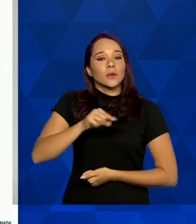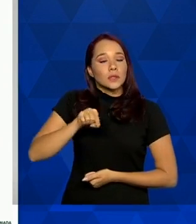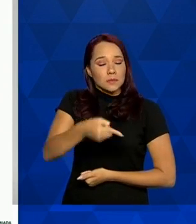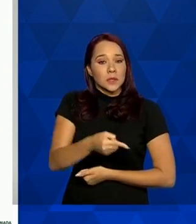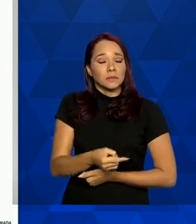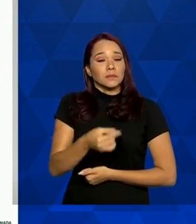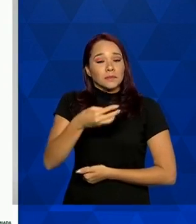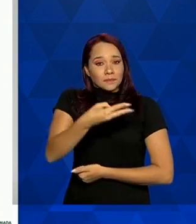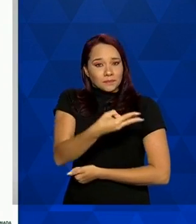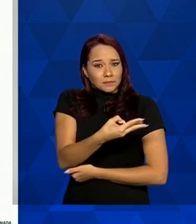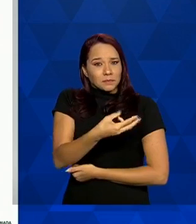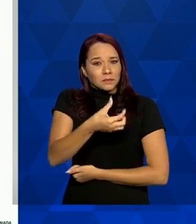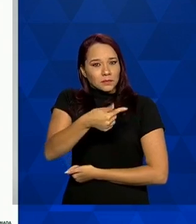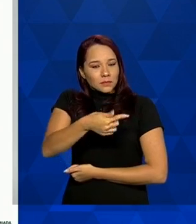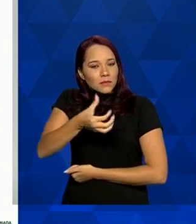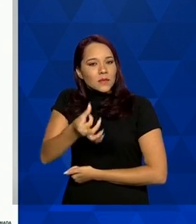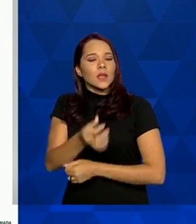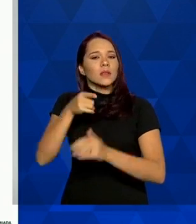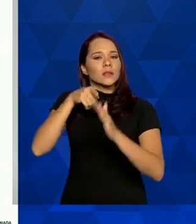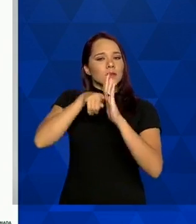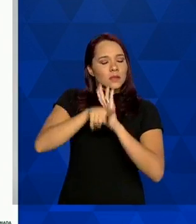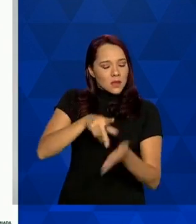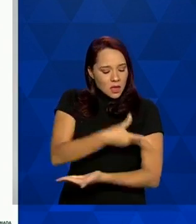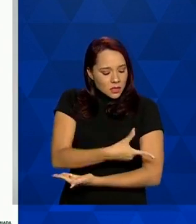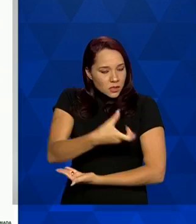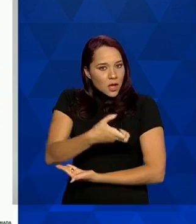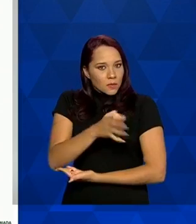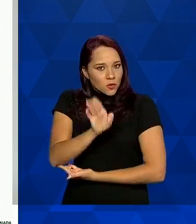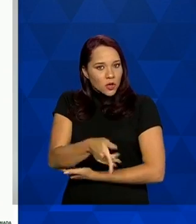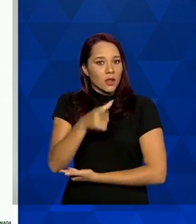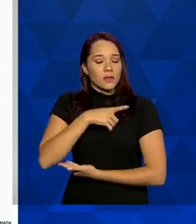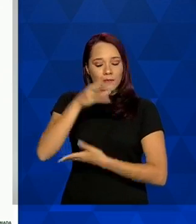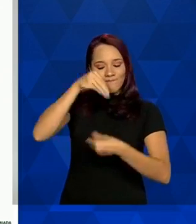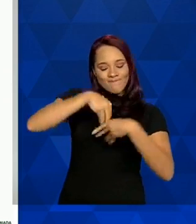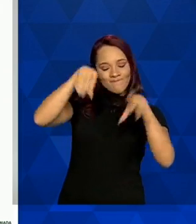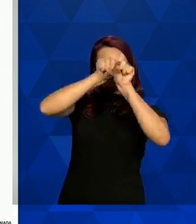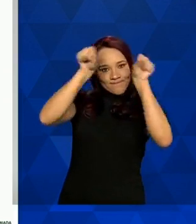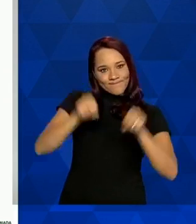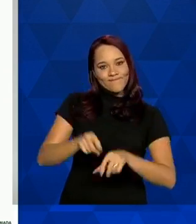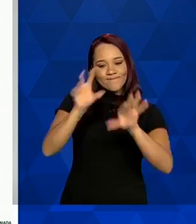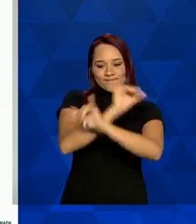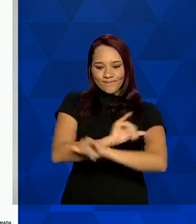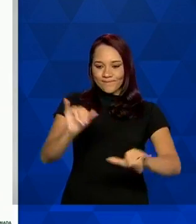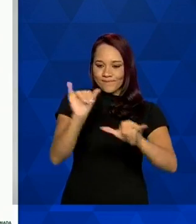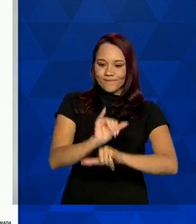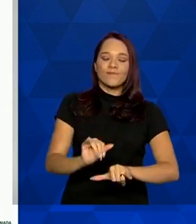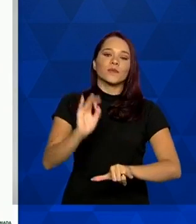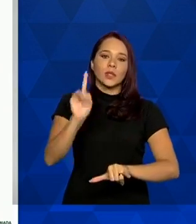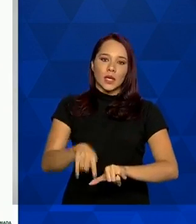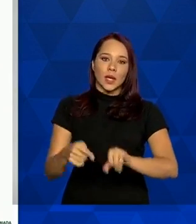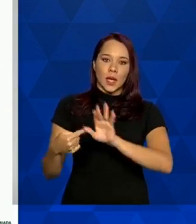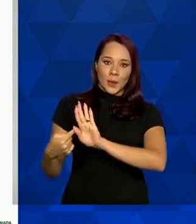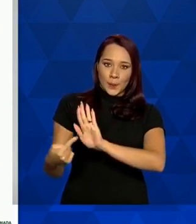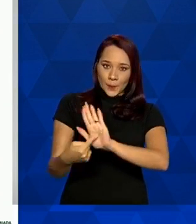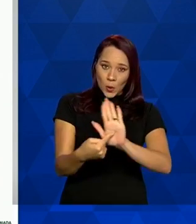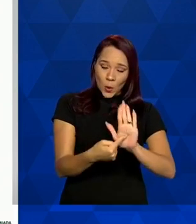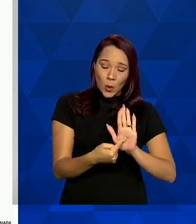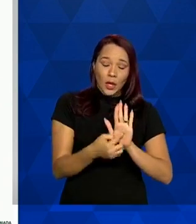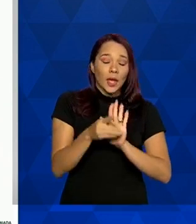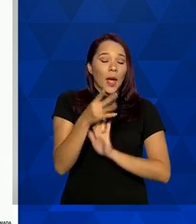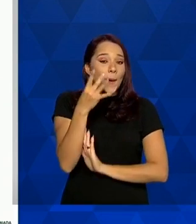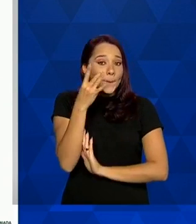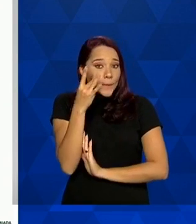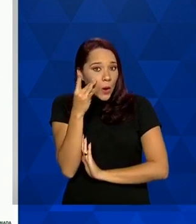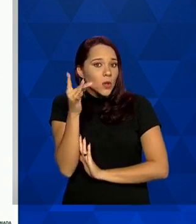376 exames eles constam dentro desse sistema de informação que são amostras que estão em